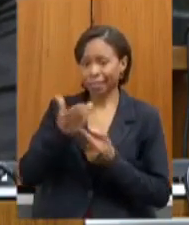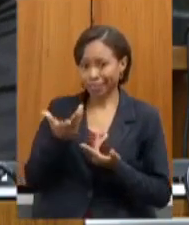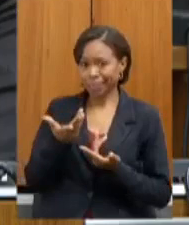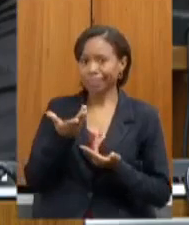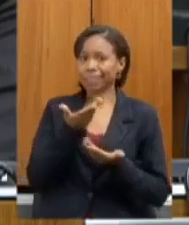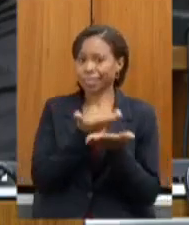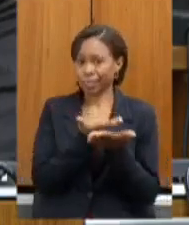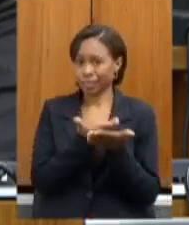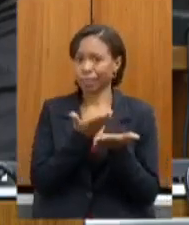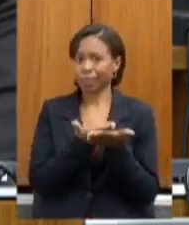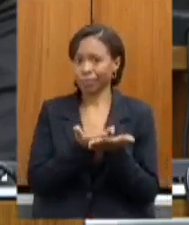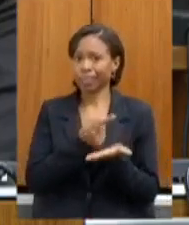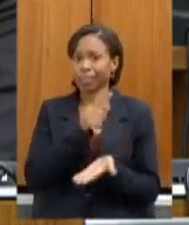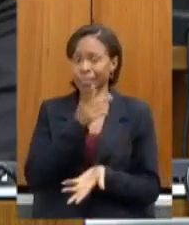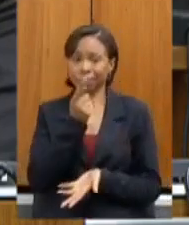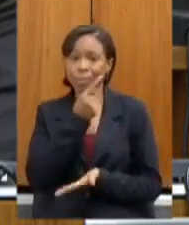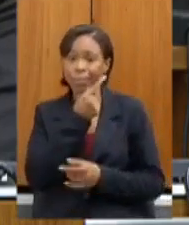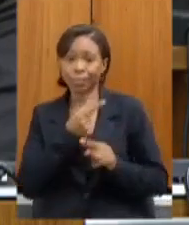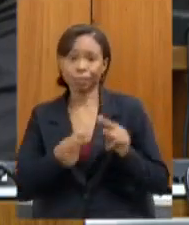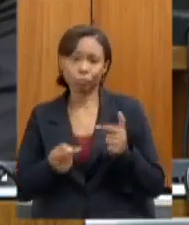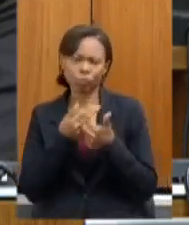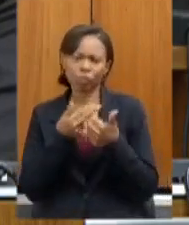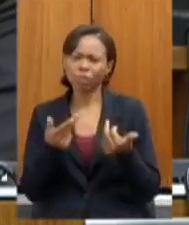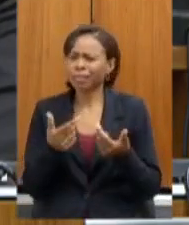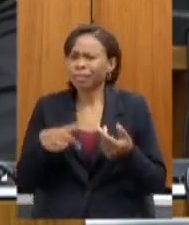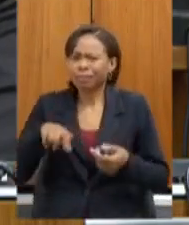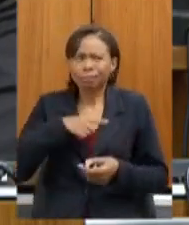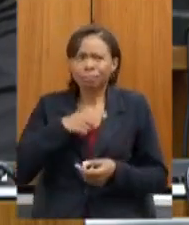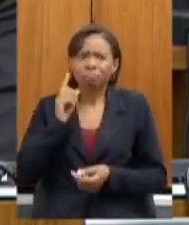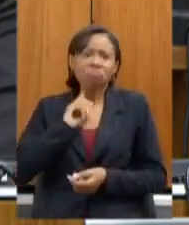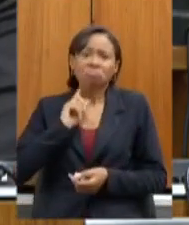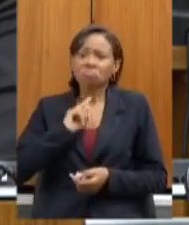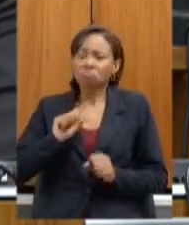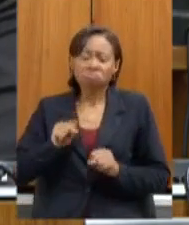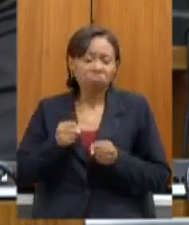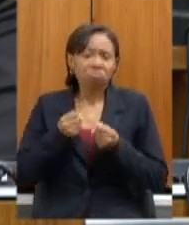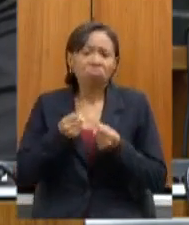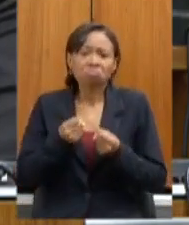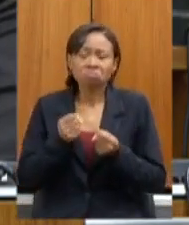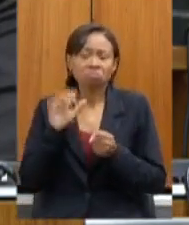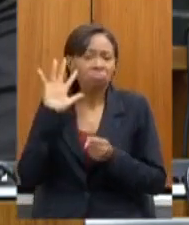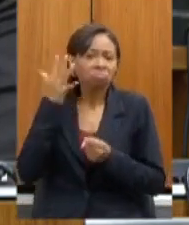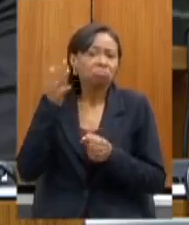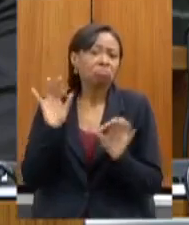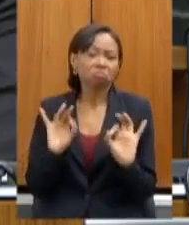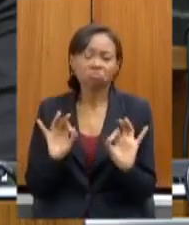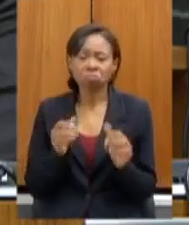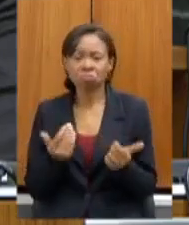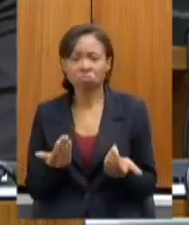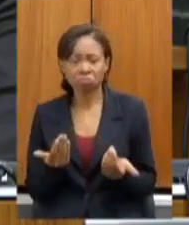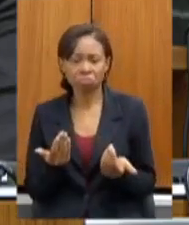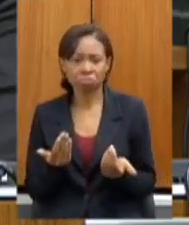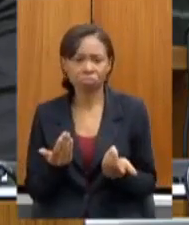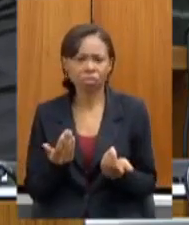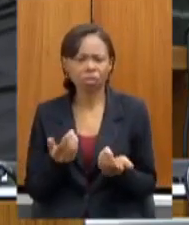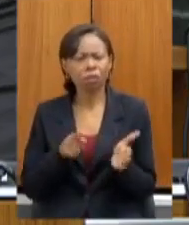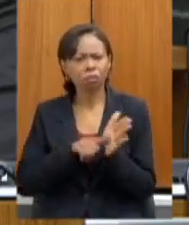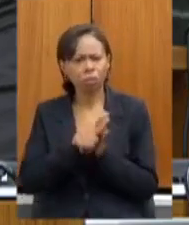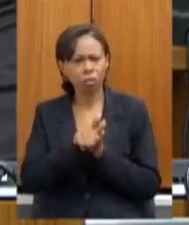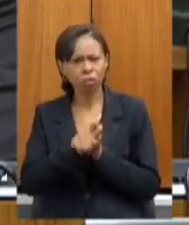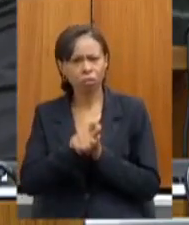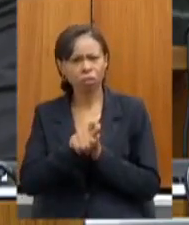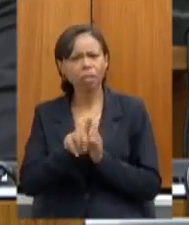da educação de Minas Gerais com relação a tudo isso então a pergunta fica quando que vocês vão realmente